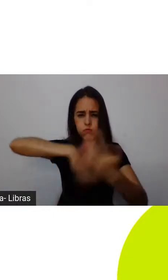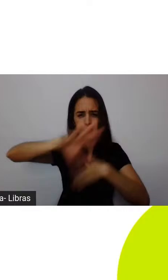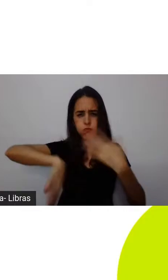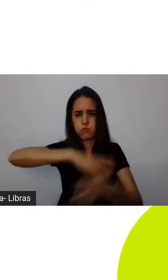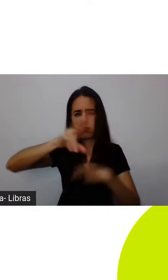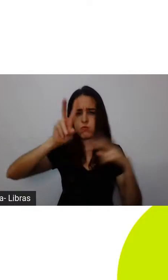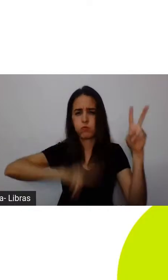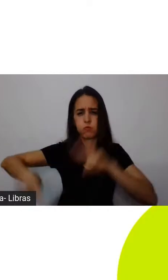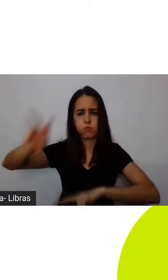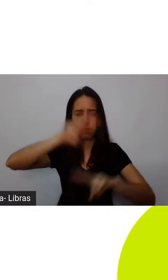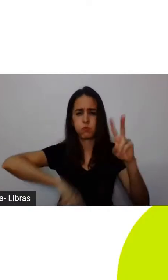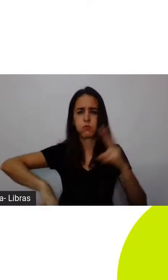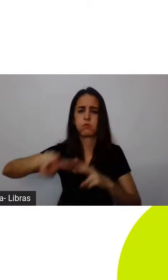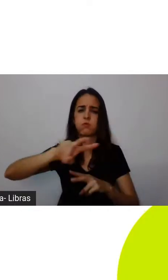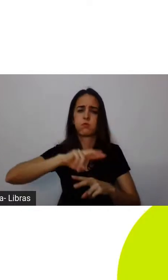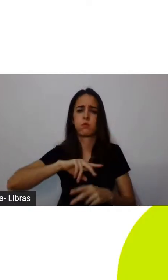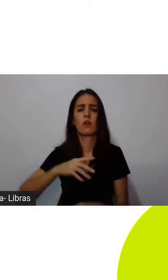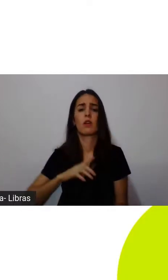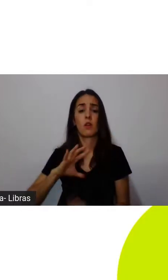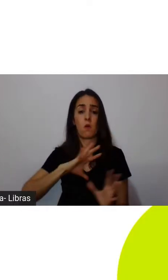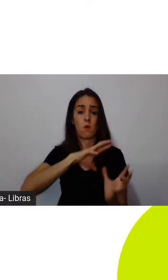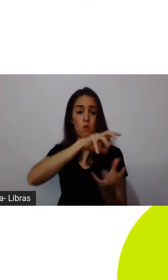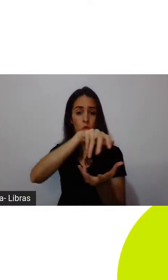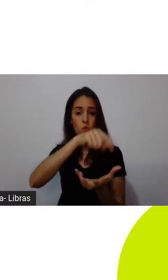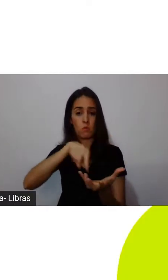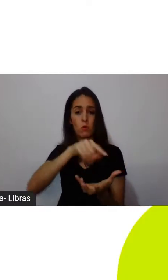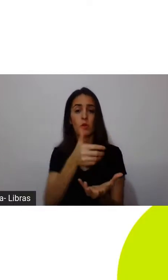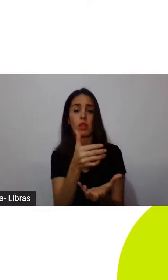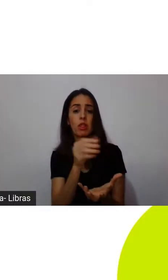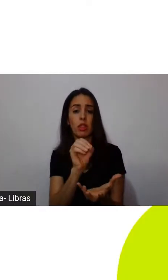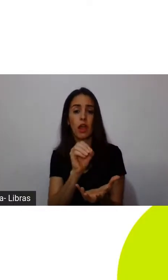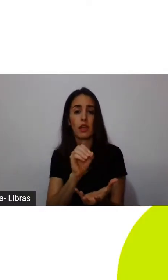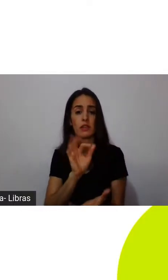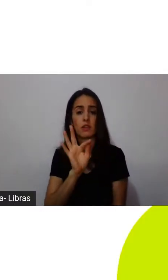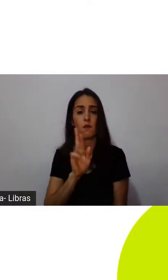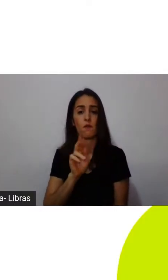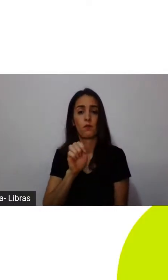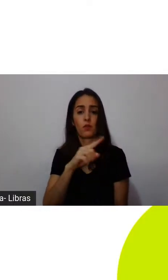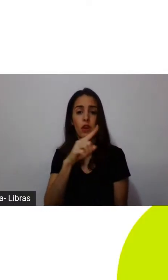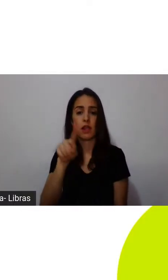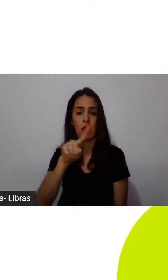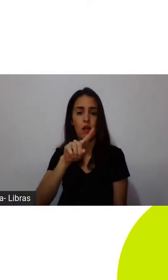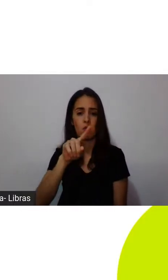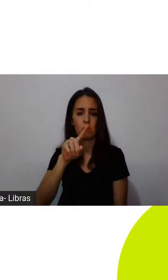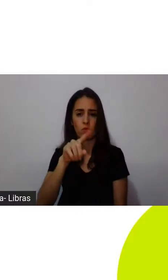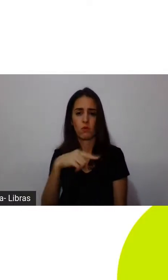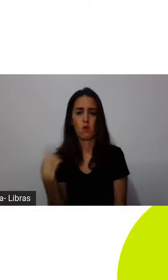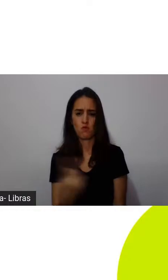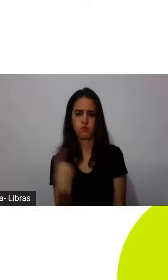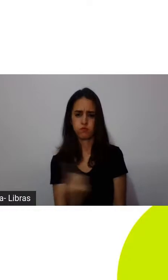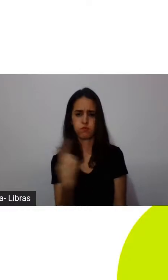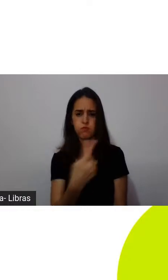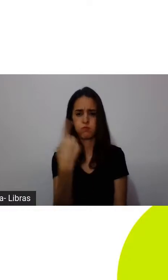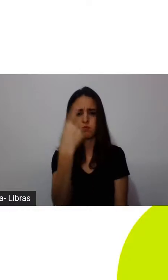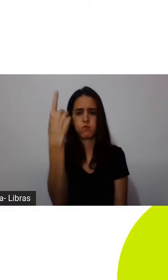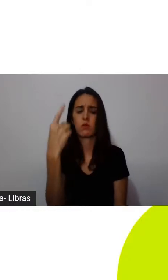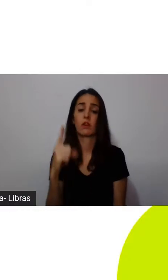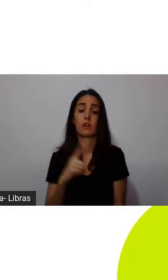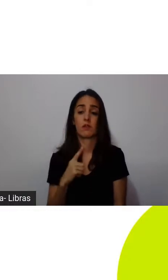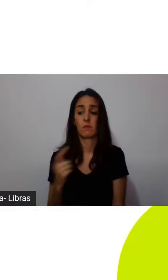mais 10 furacões grandes no mundo, além de incêndios por todo lado no globo.